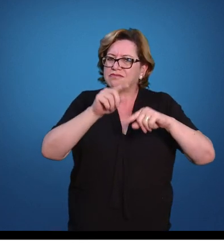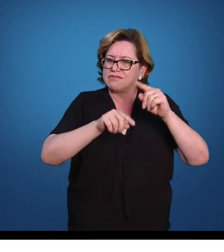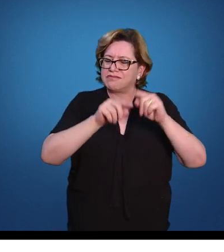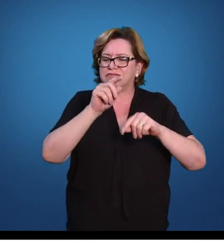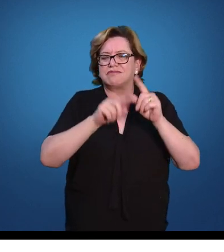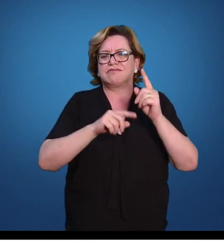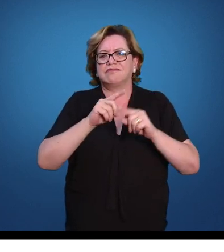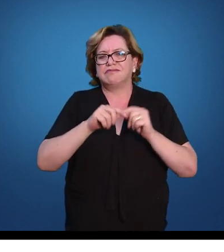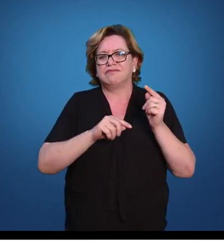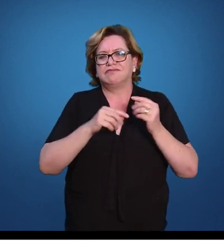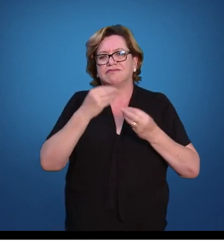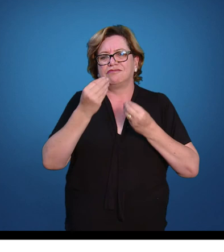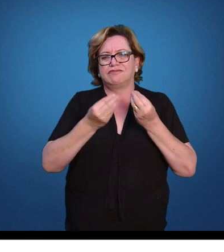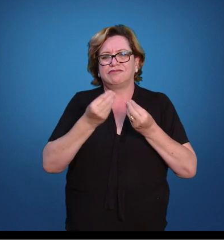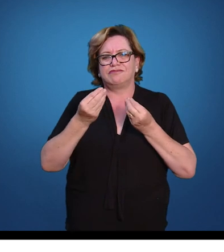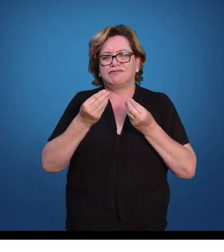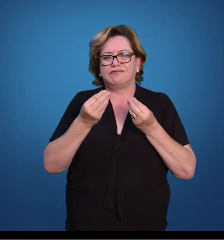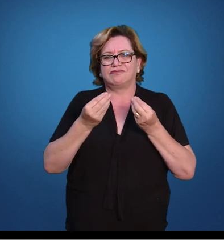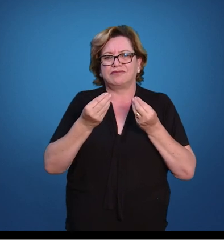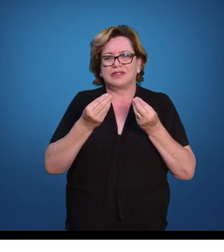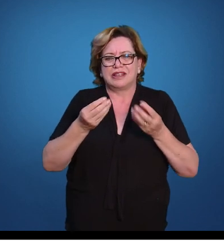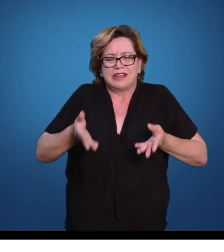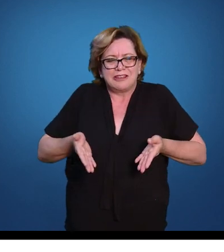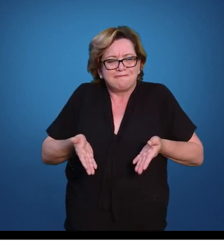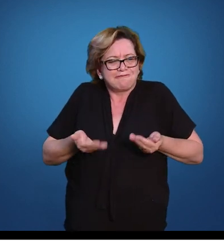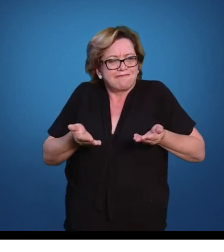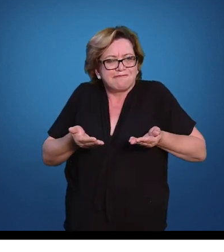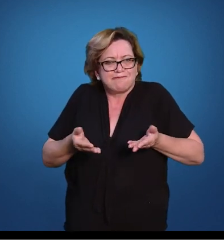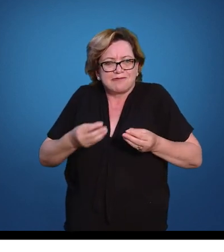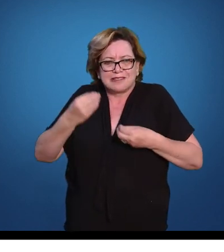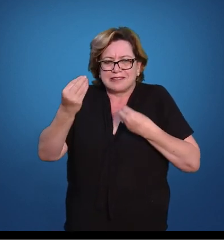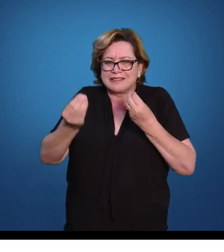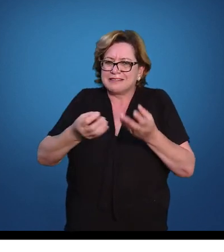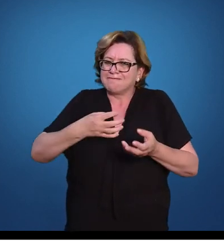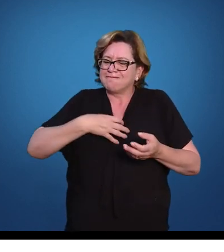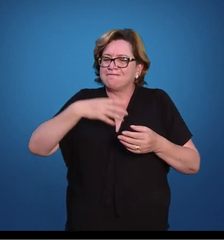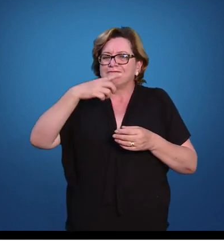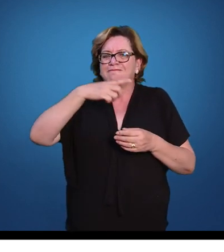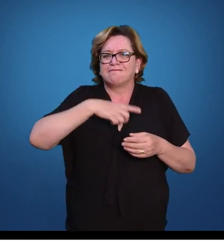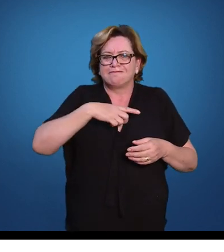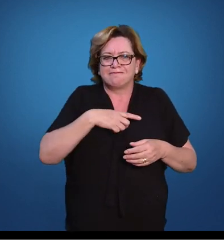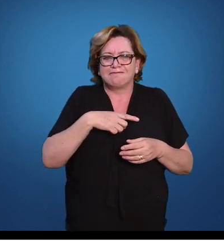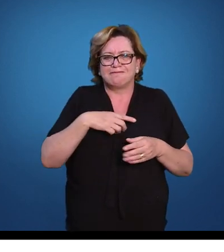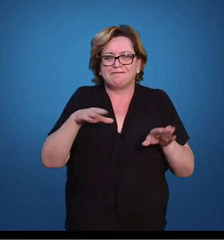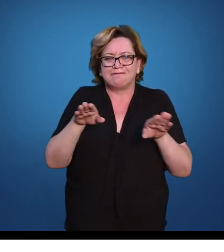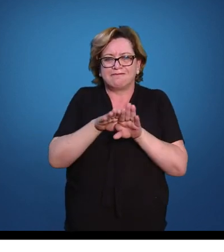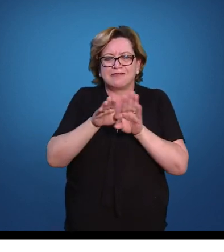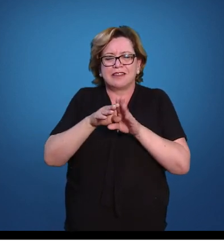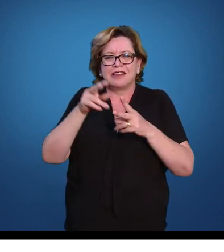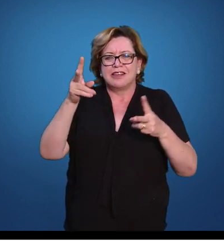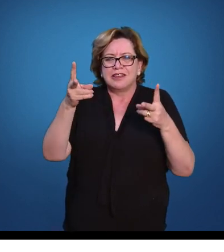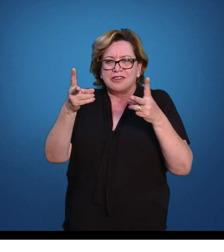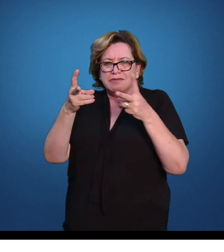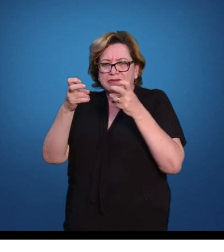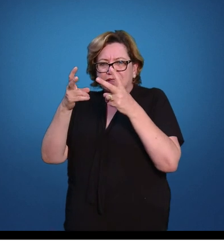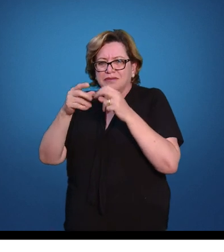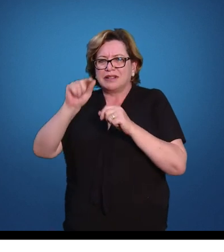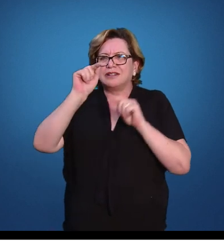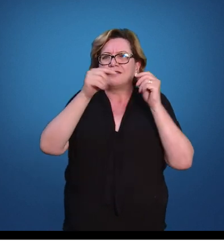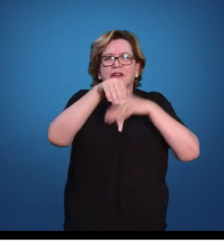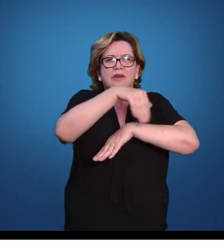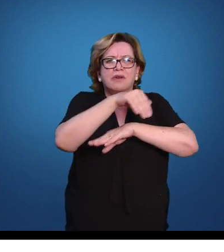provoca sentidos, produz sentidos, e eventualmente olhar para um grafite